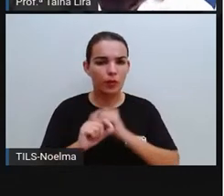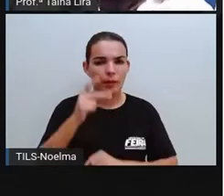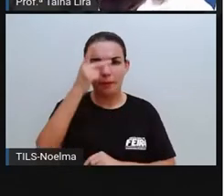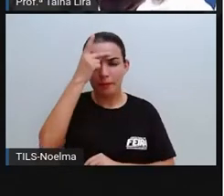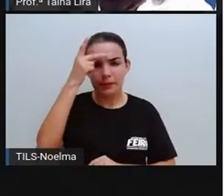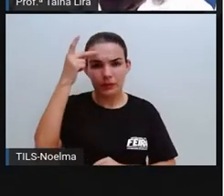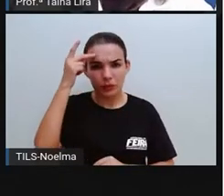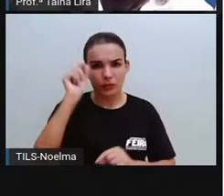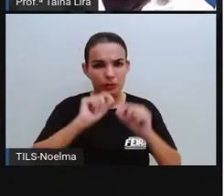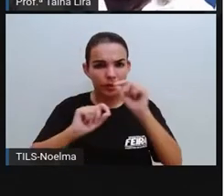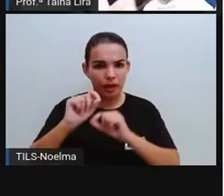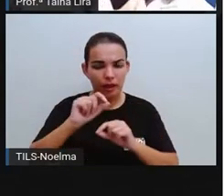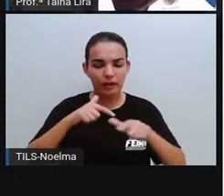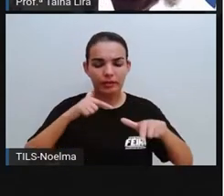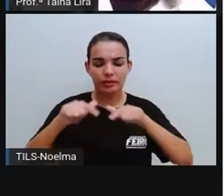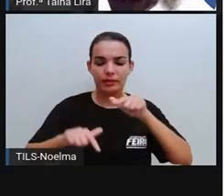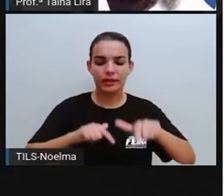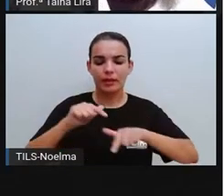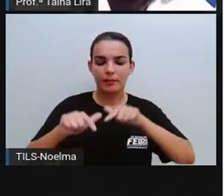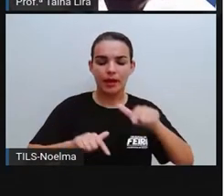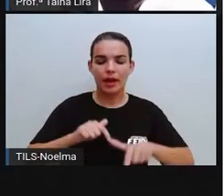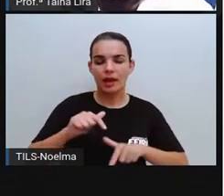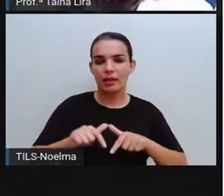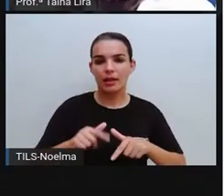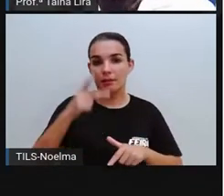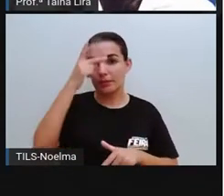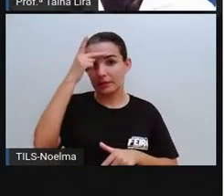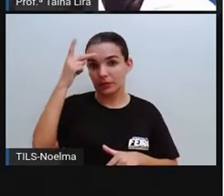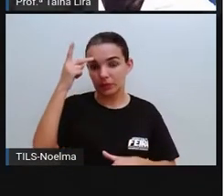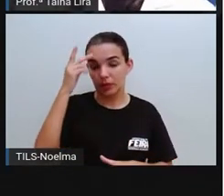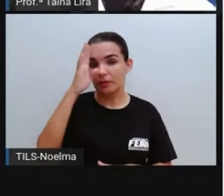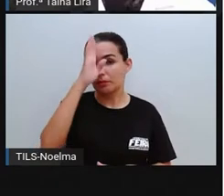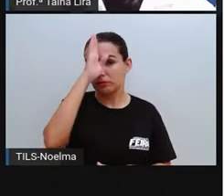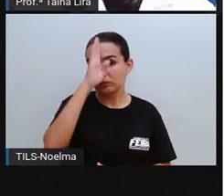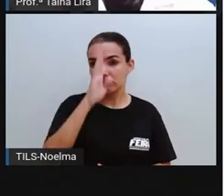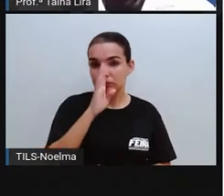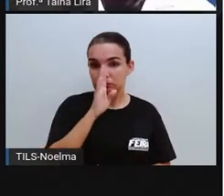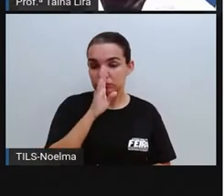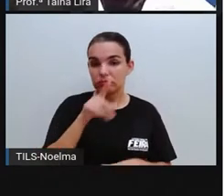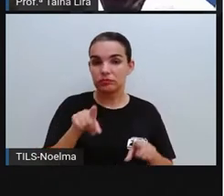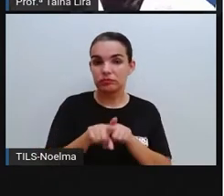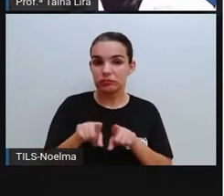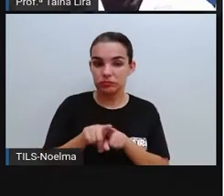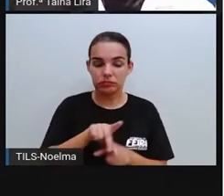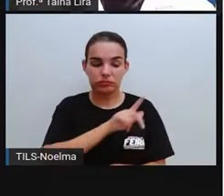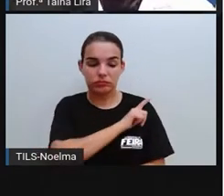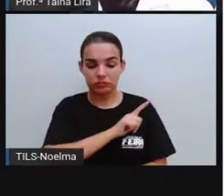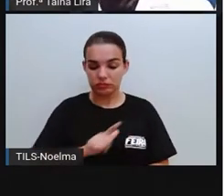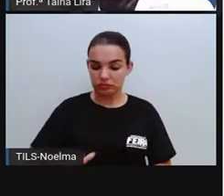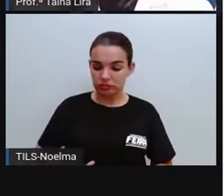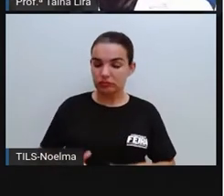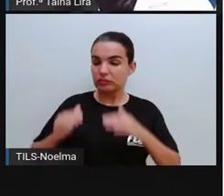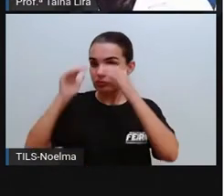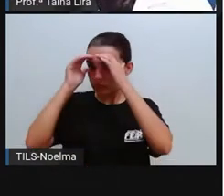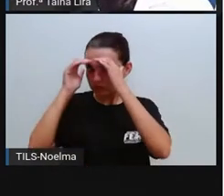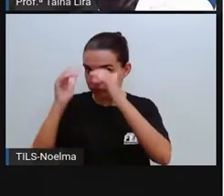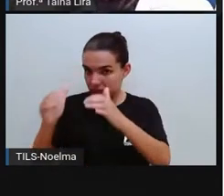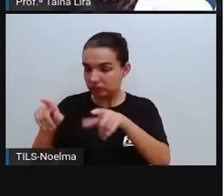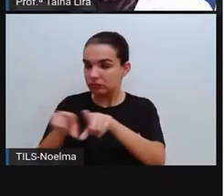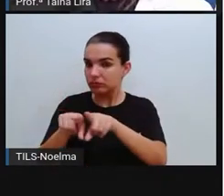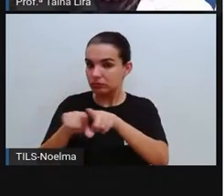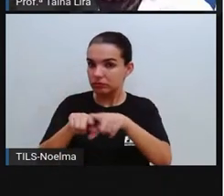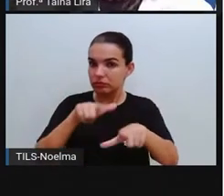são chamados de funcionários públicos. Então, a gente também precisa respeitar as pessoas que